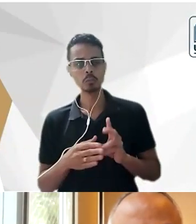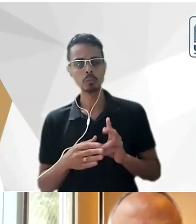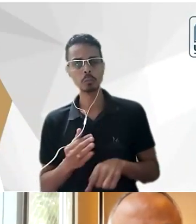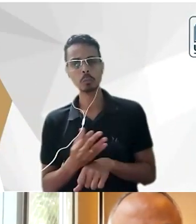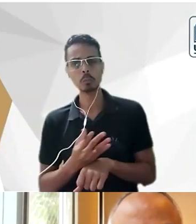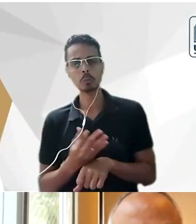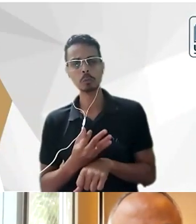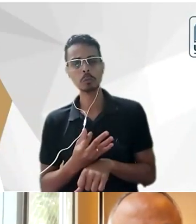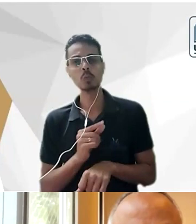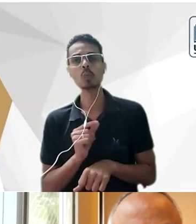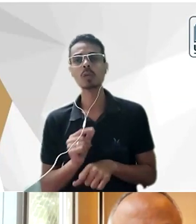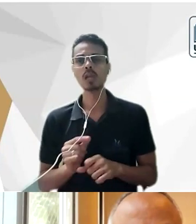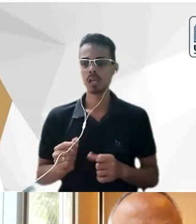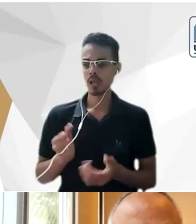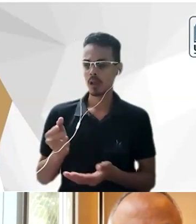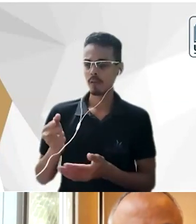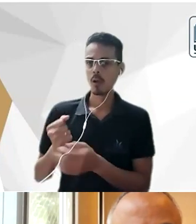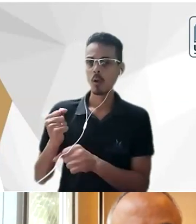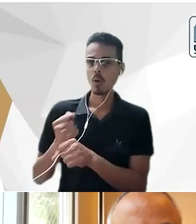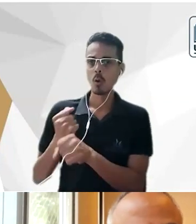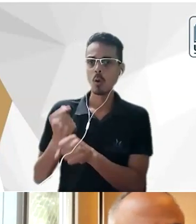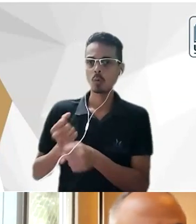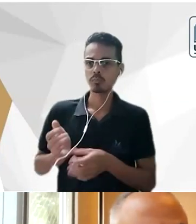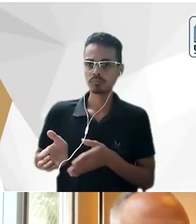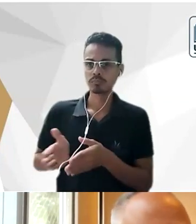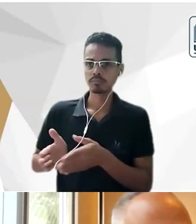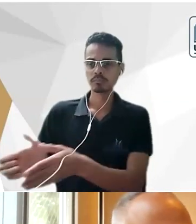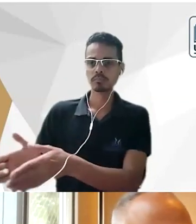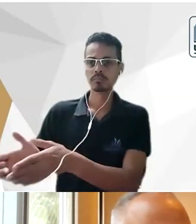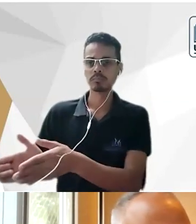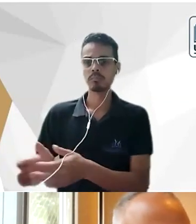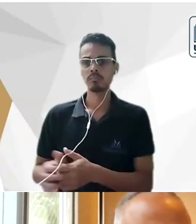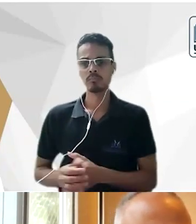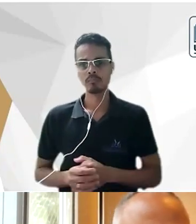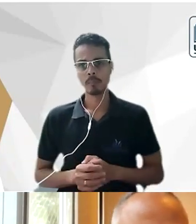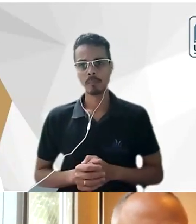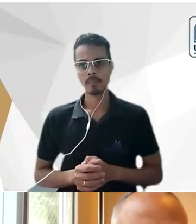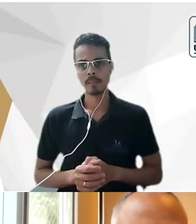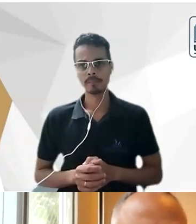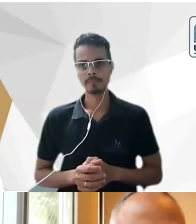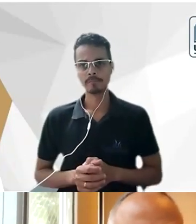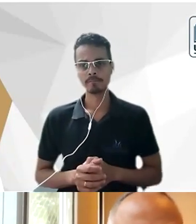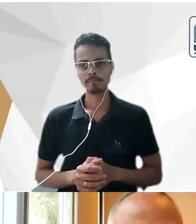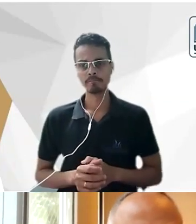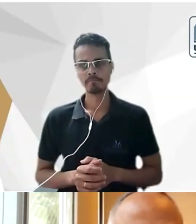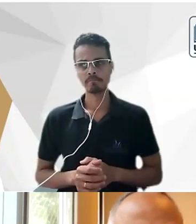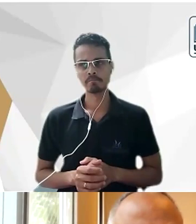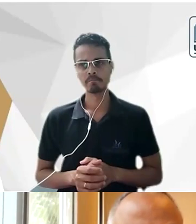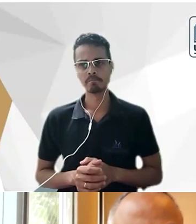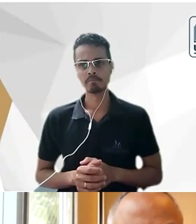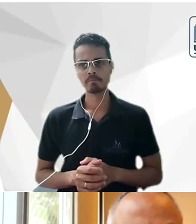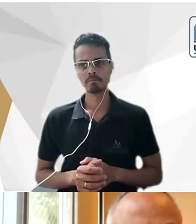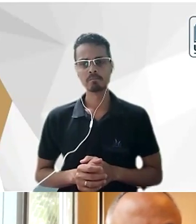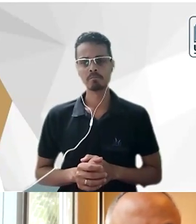povos originários da etnia caigangue se não falha a memória mas eu lembro que era de um